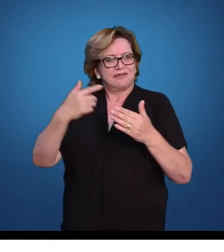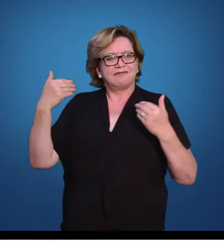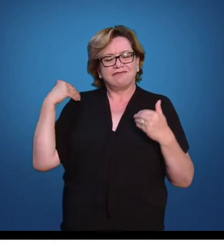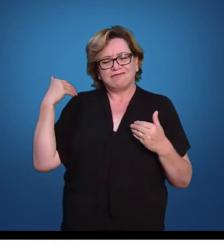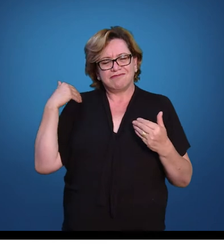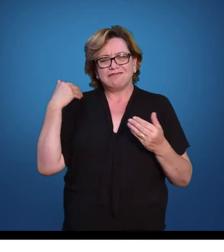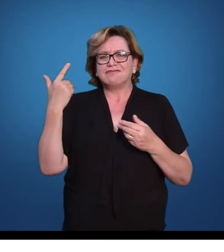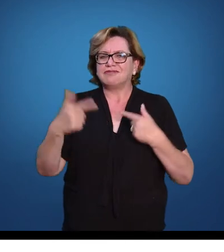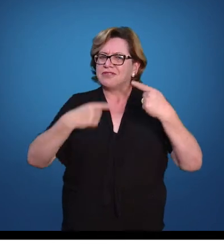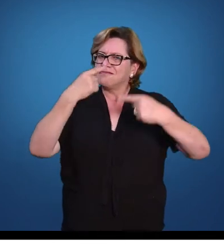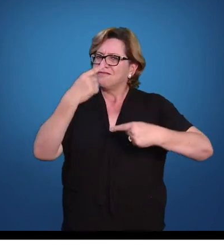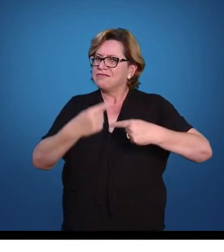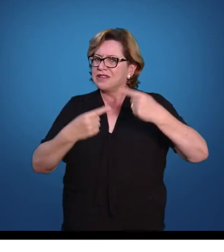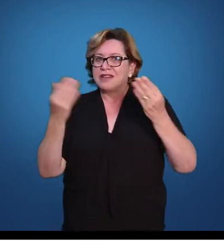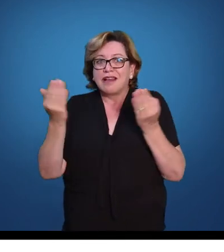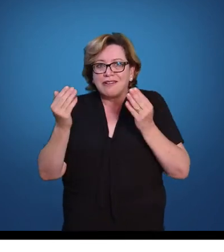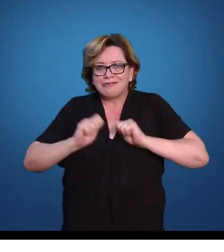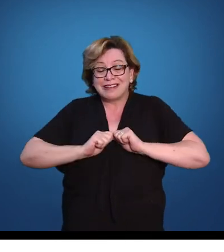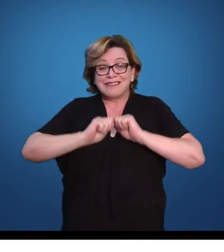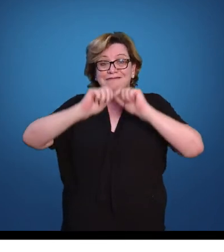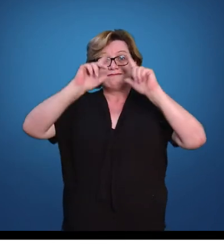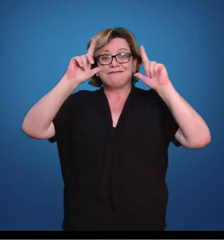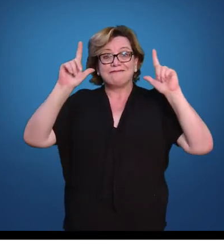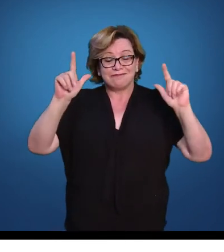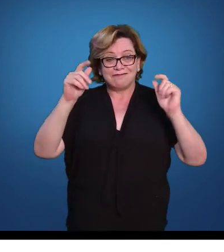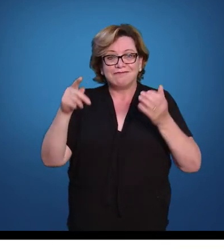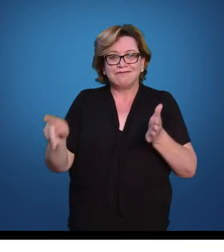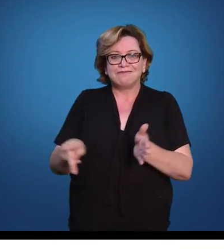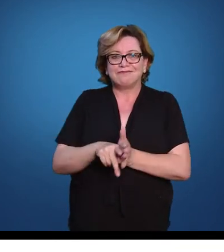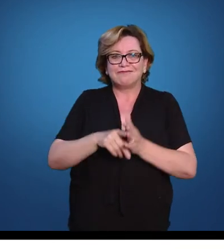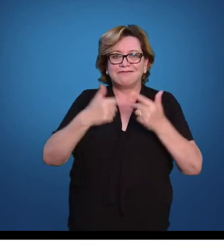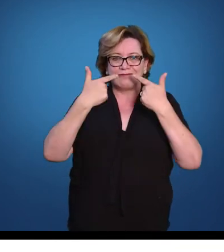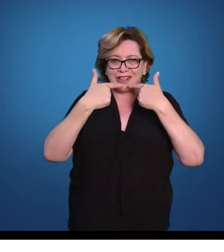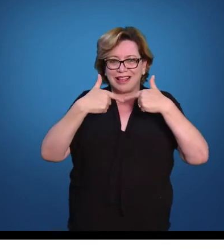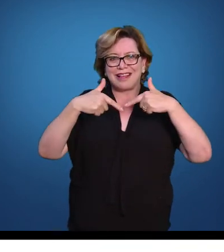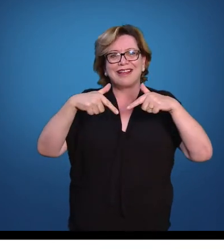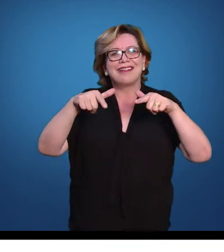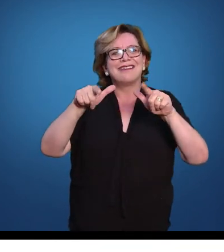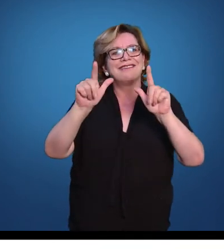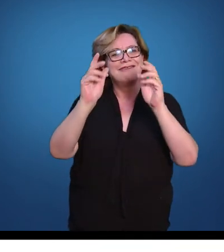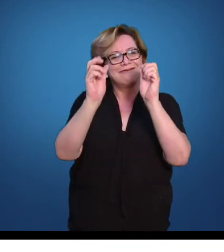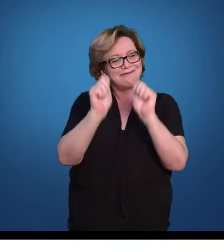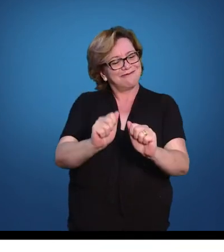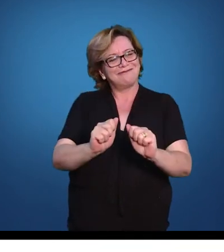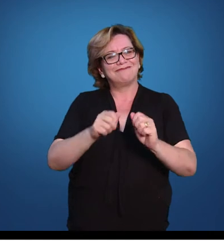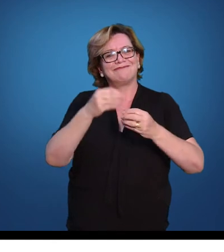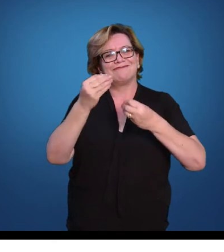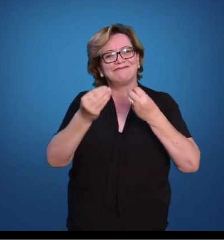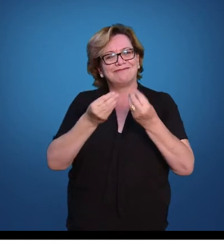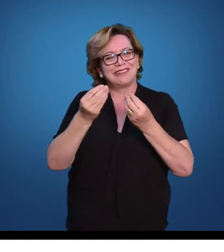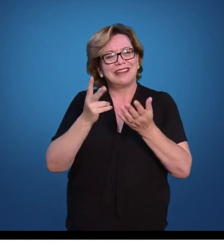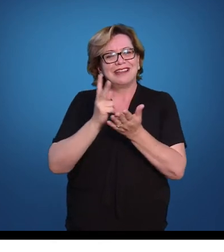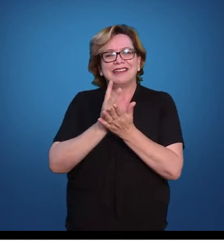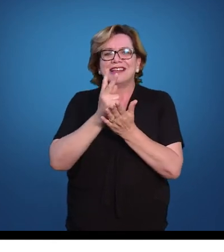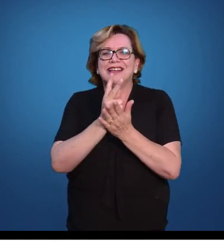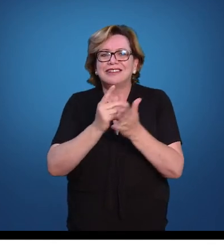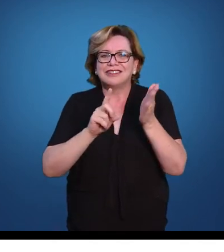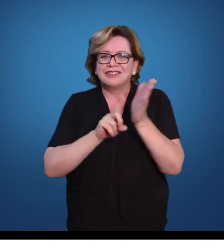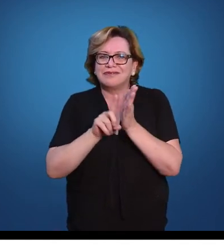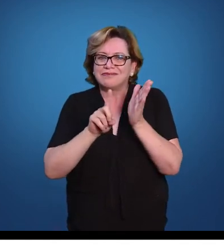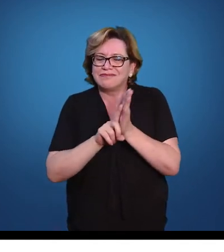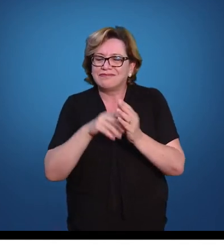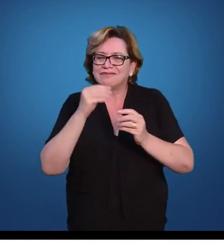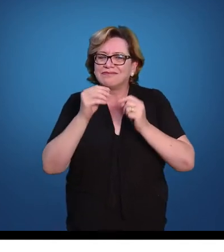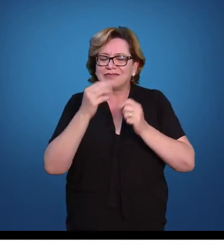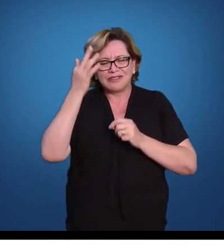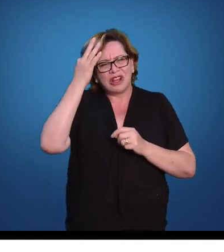resolvida muito próximo de nós, justamente com a ciência linguística. Eles se perguntavam, por exemplo, os filósofos ali, em especial no Crátilo,